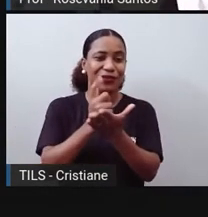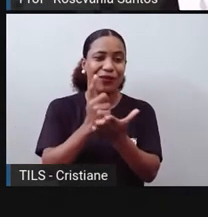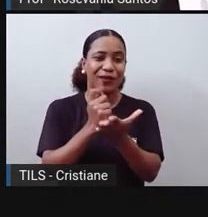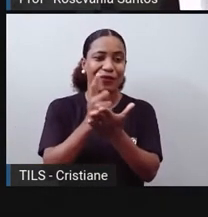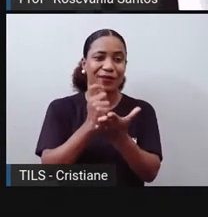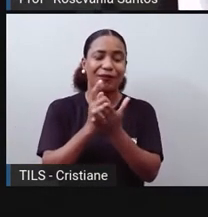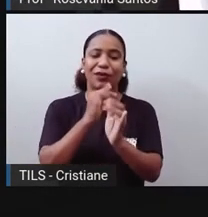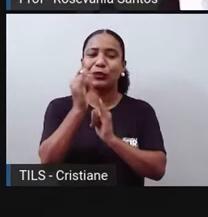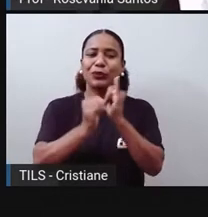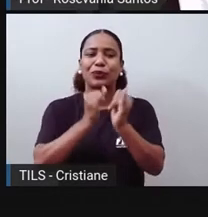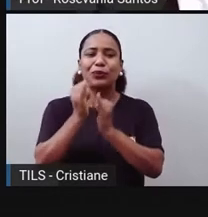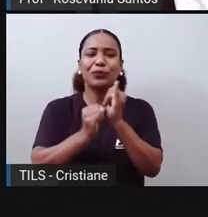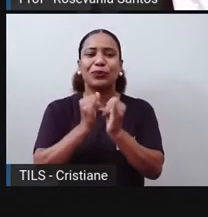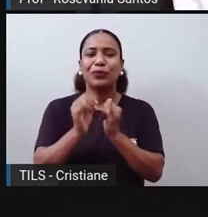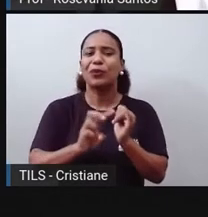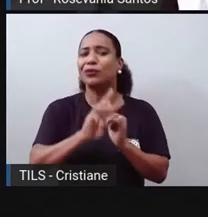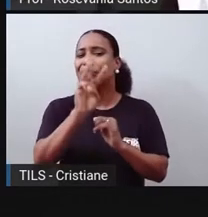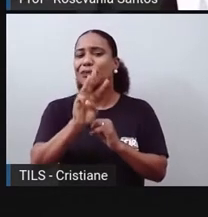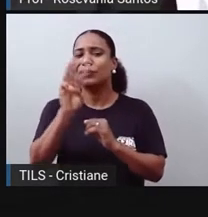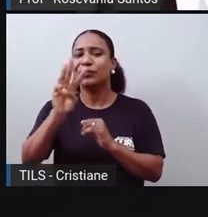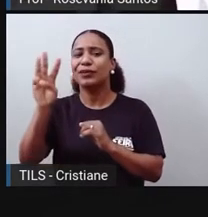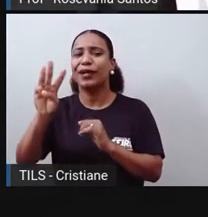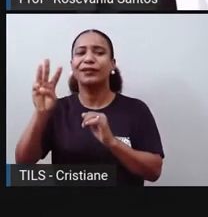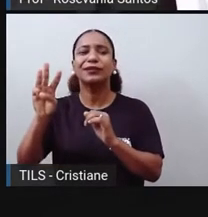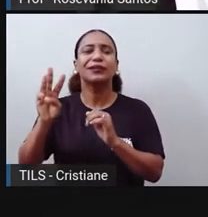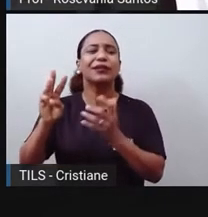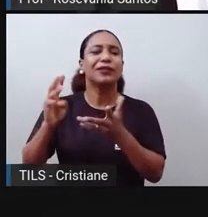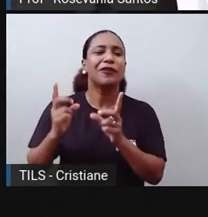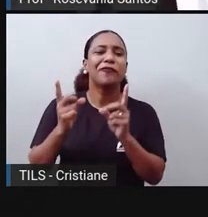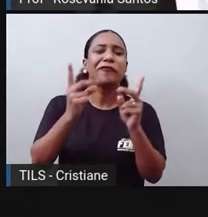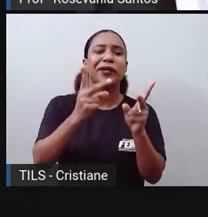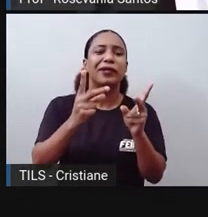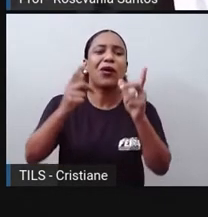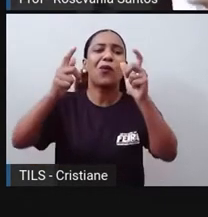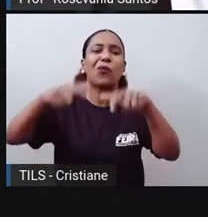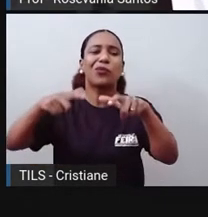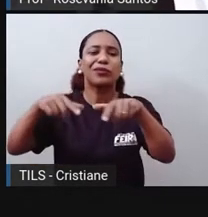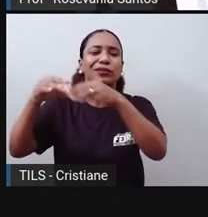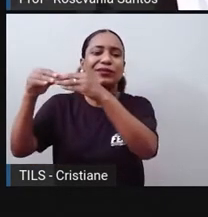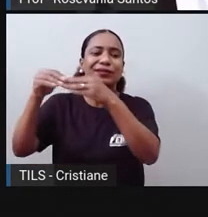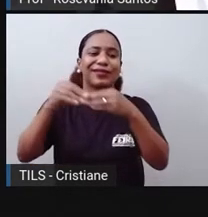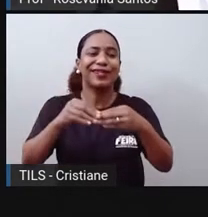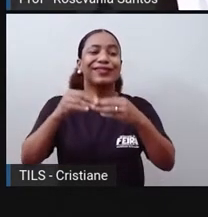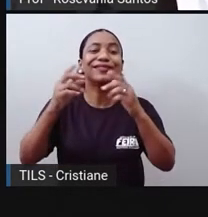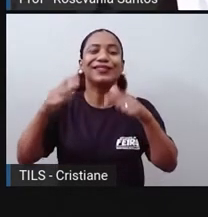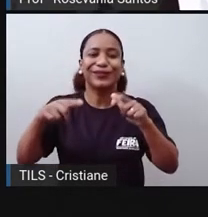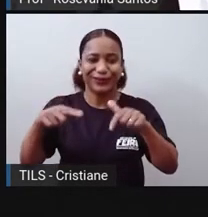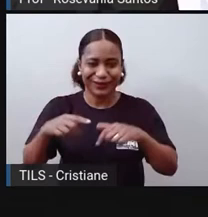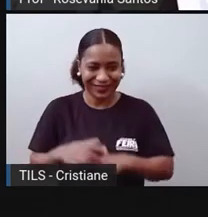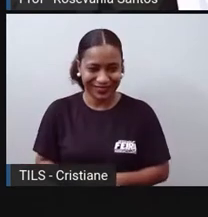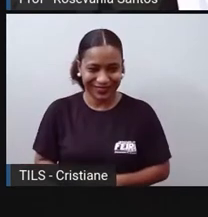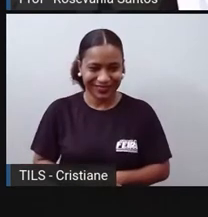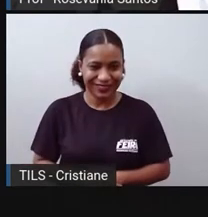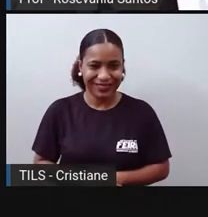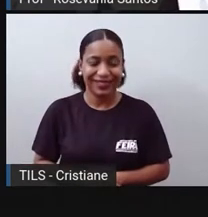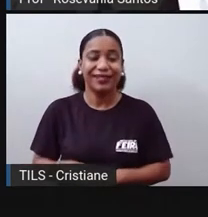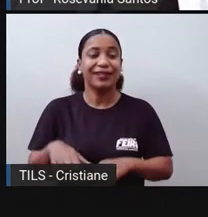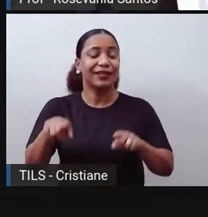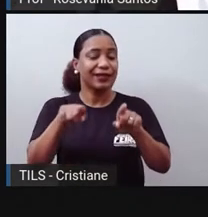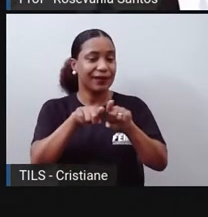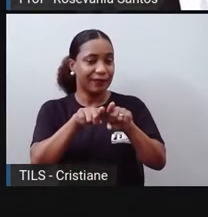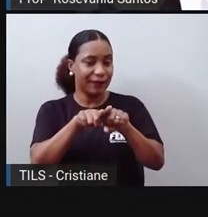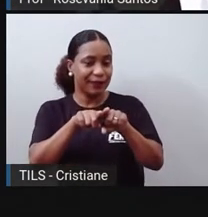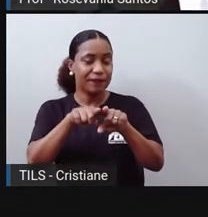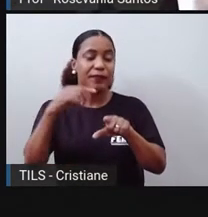nem de que lugar do mundo está vindo ali aquela mercadoria. Existem também transações, principalmente transações bancárias,